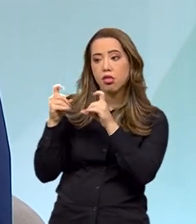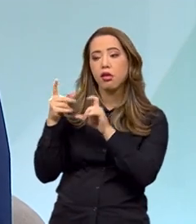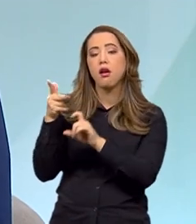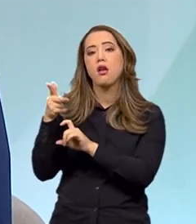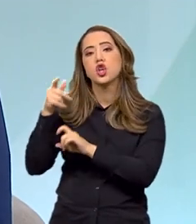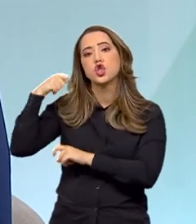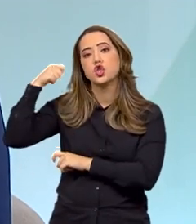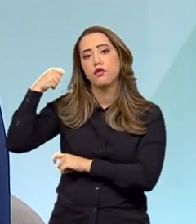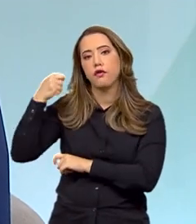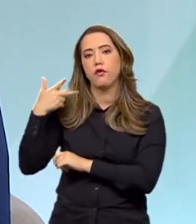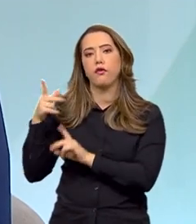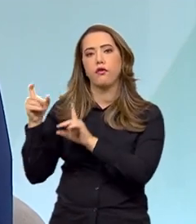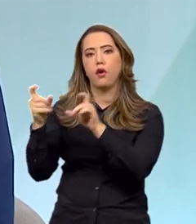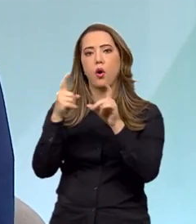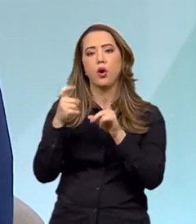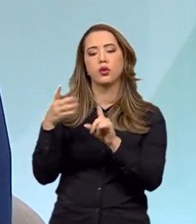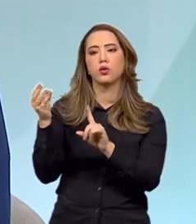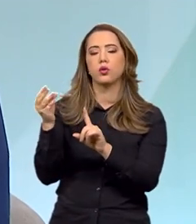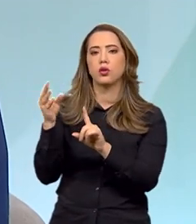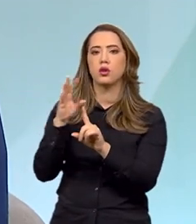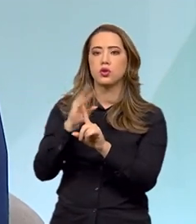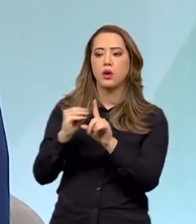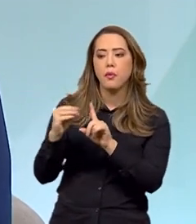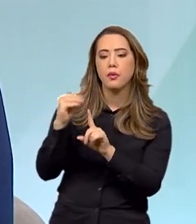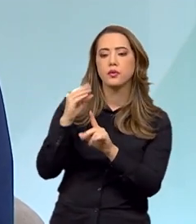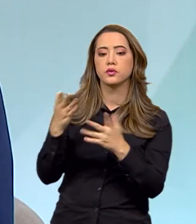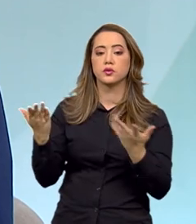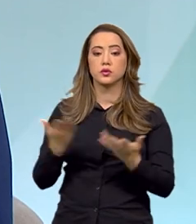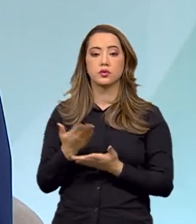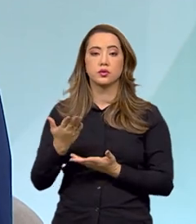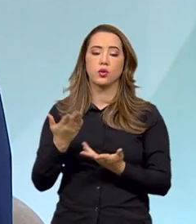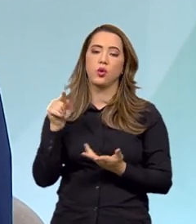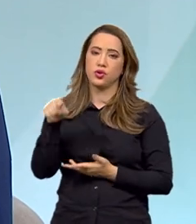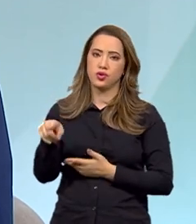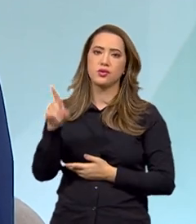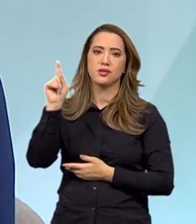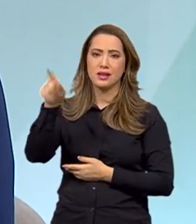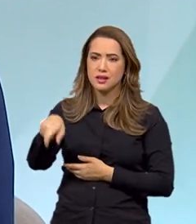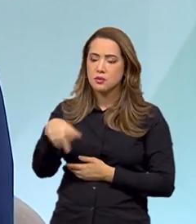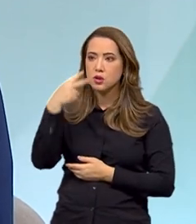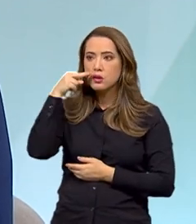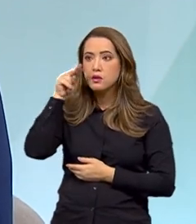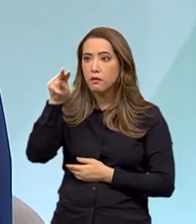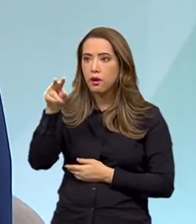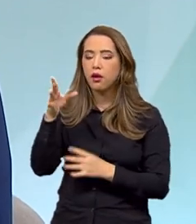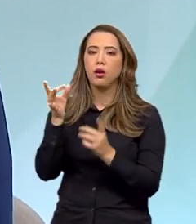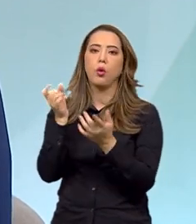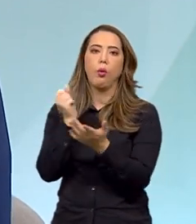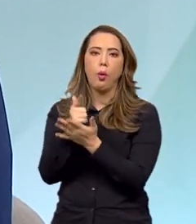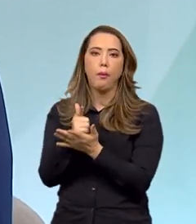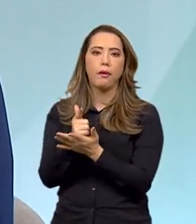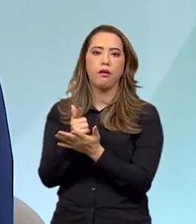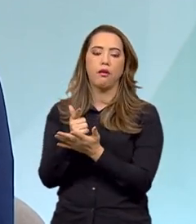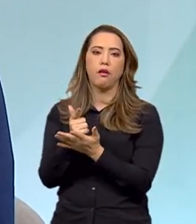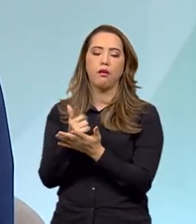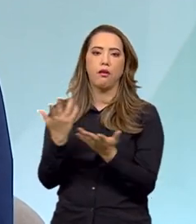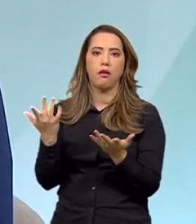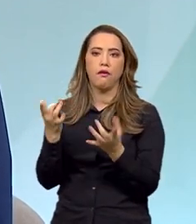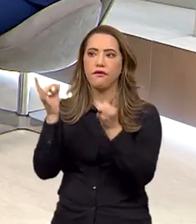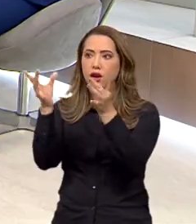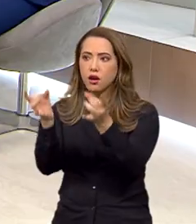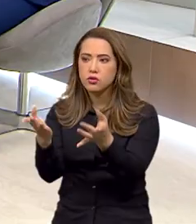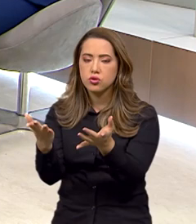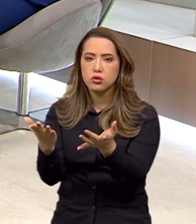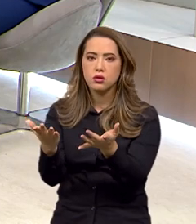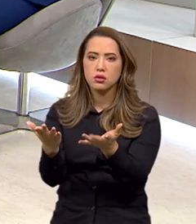violência sexual contra crianças. Inclusive, isso hoje, infelizmente, é um mercado. As pessoas vendem essas imagens, compram essas